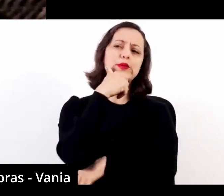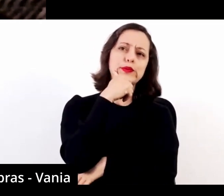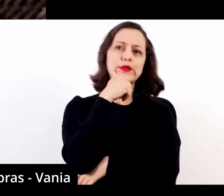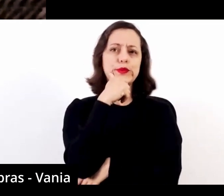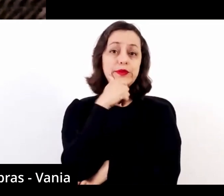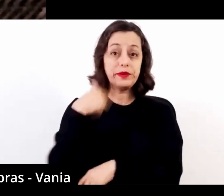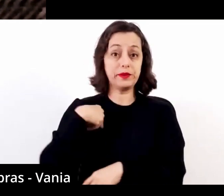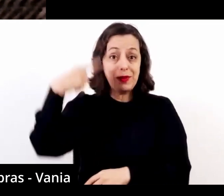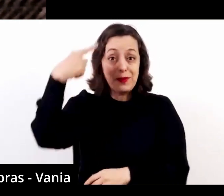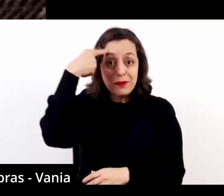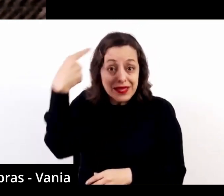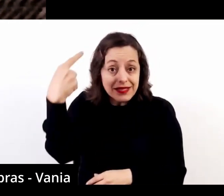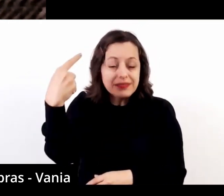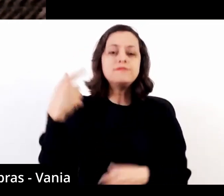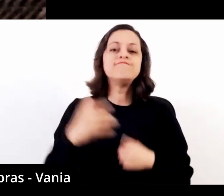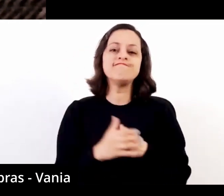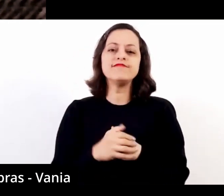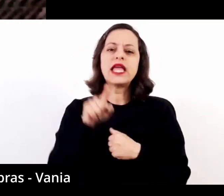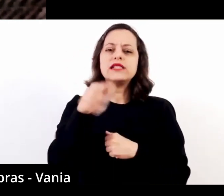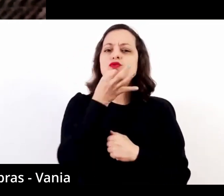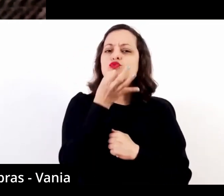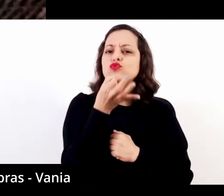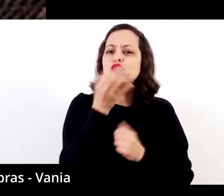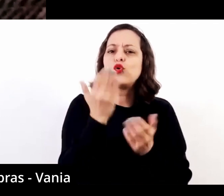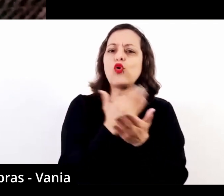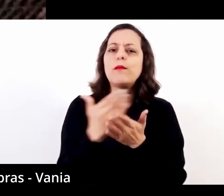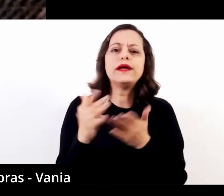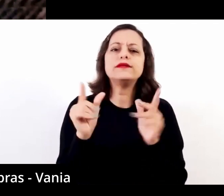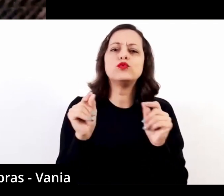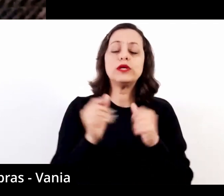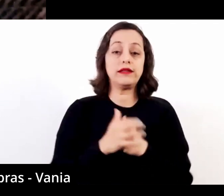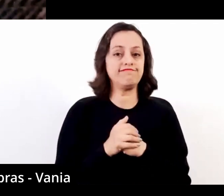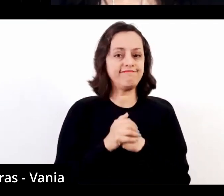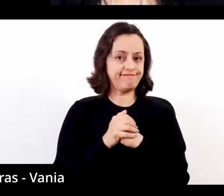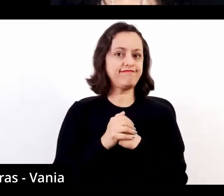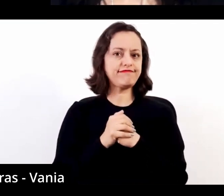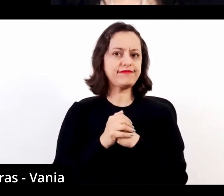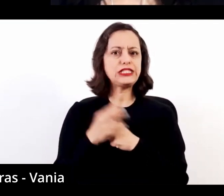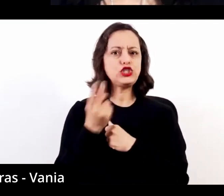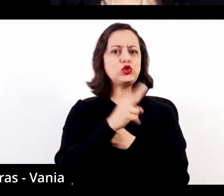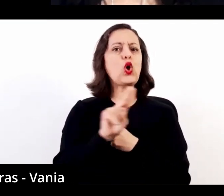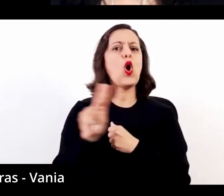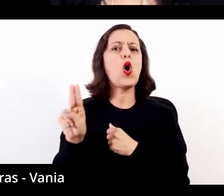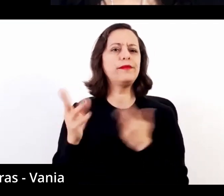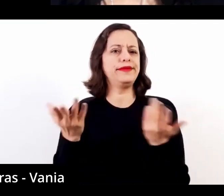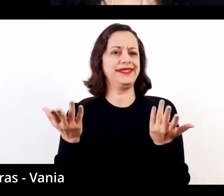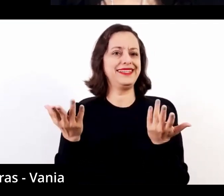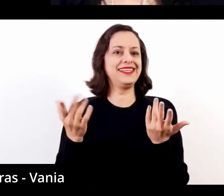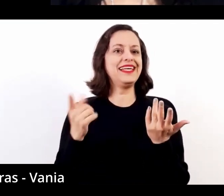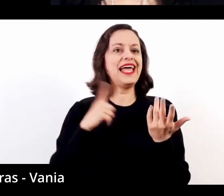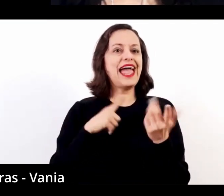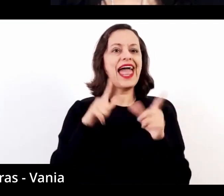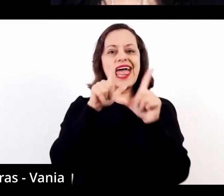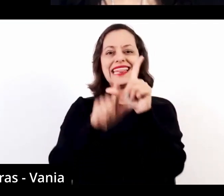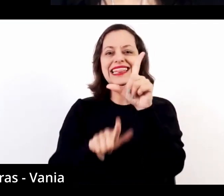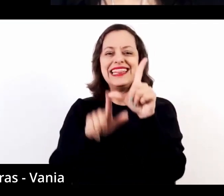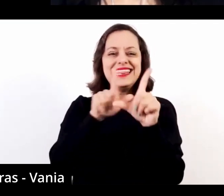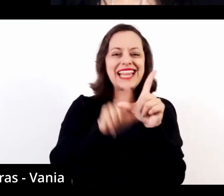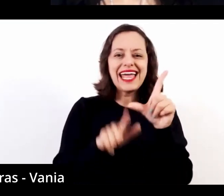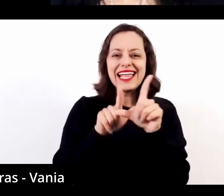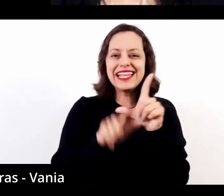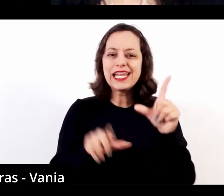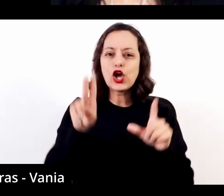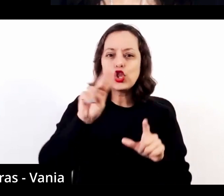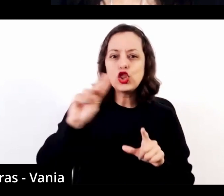me veio à mente a ideia de que essa sugestão começa pelo nome, inclusive, porque as sonoridades e as letras